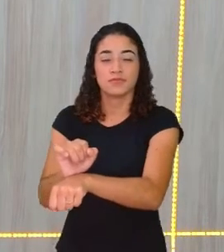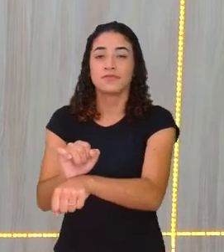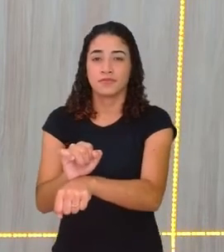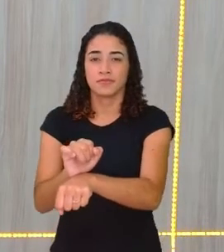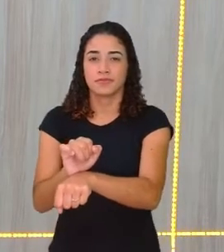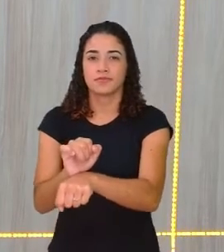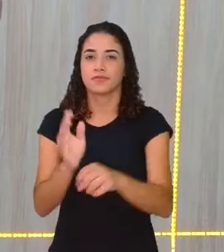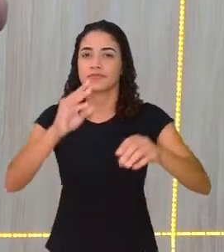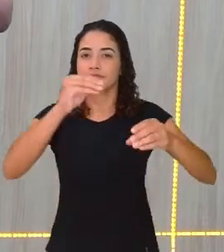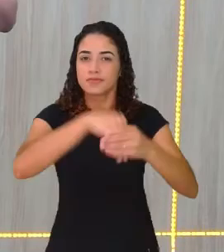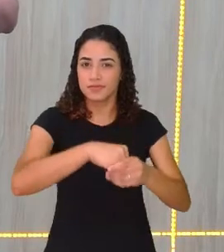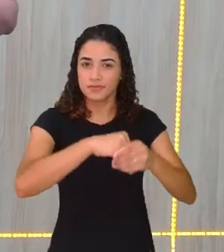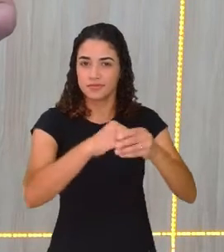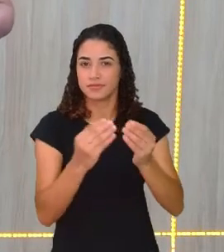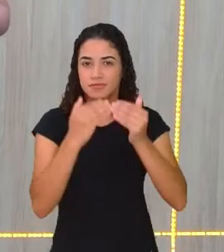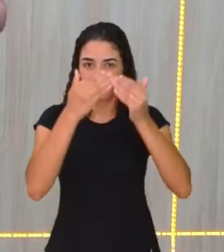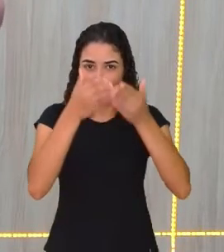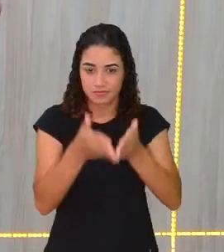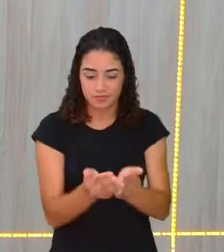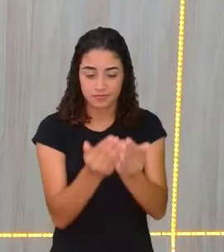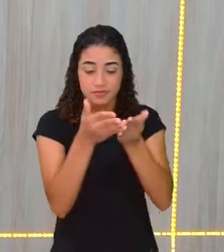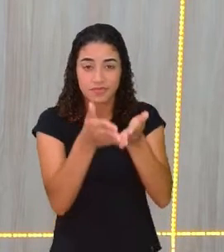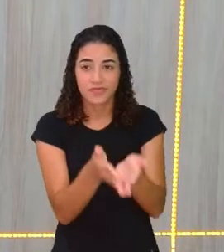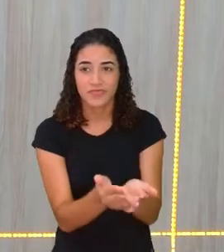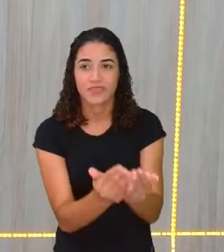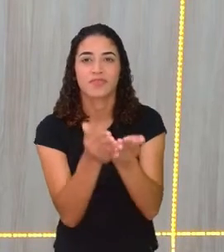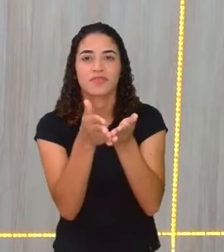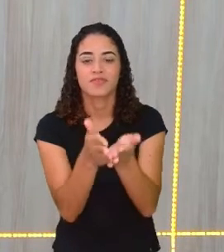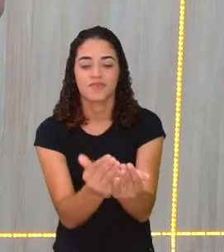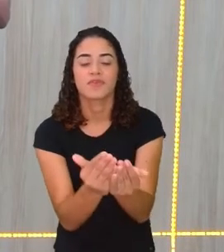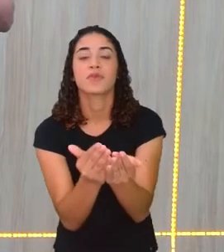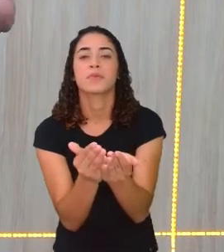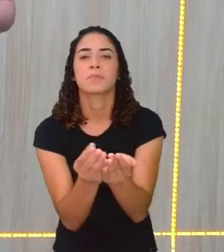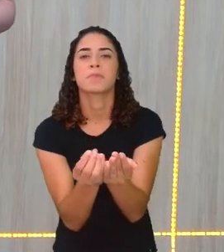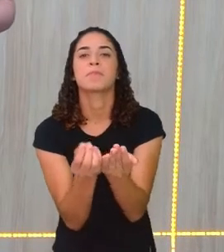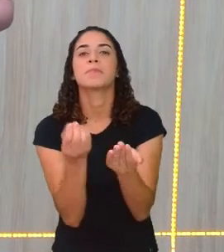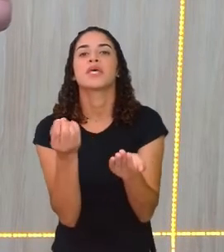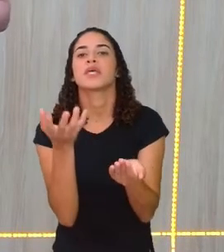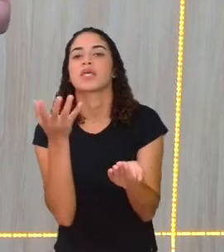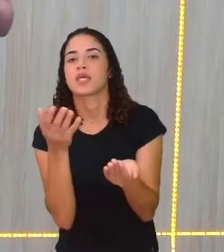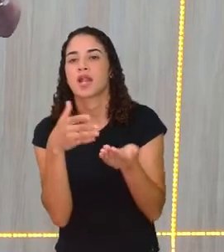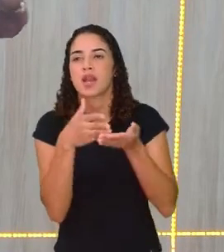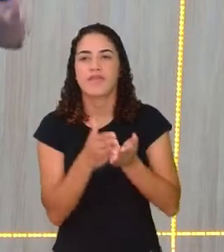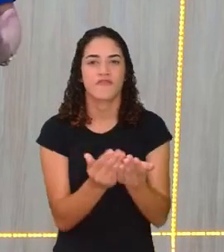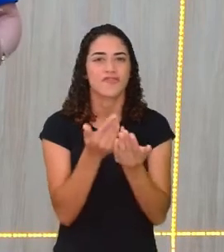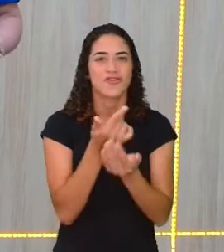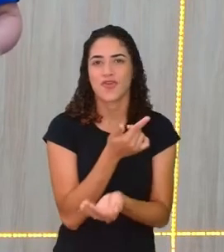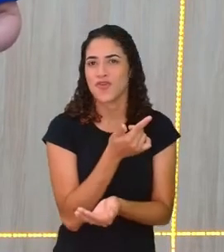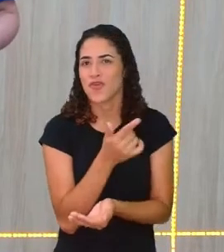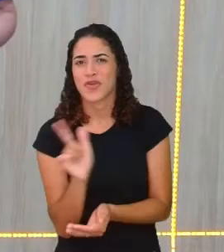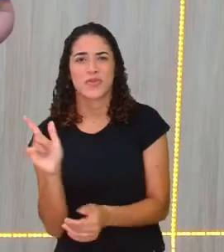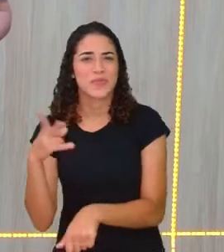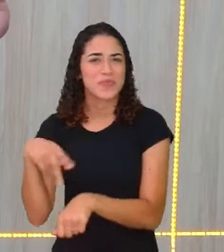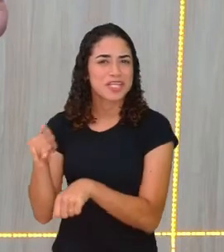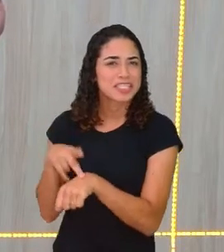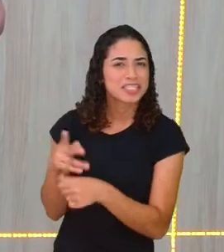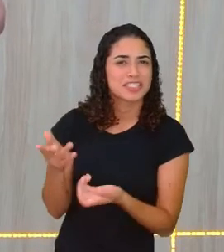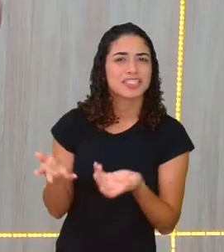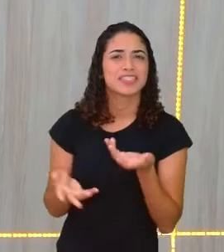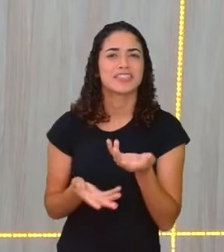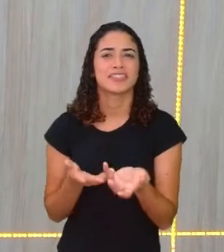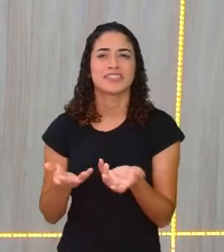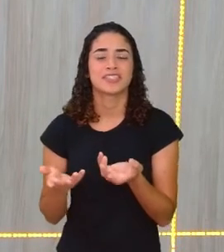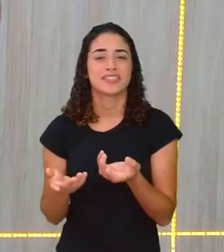num porão de um navio, sendo trazido, não é, sendo levado para outros países, não é,